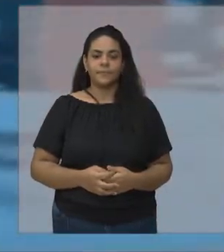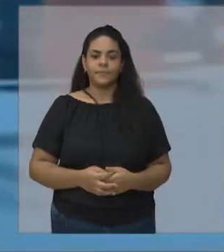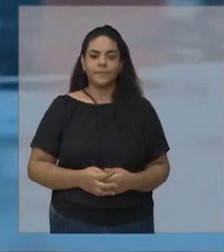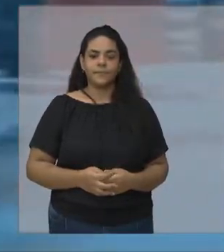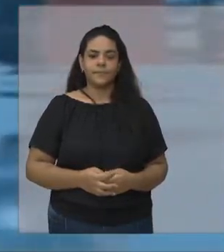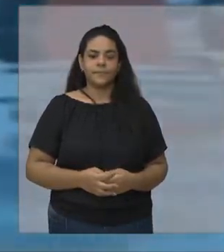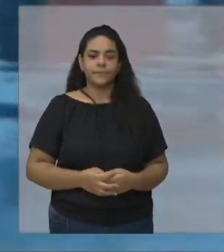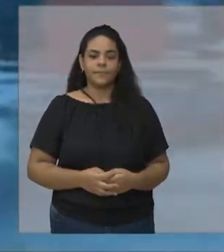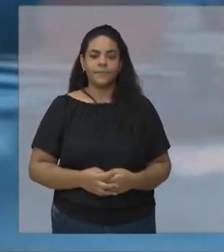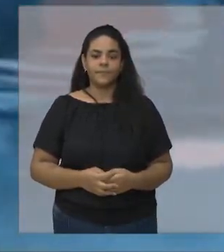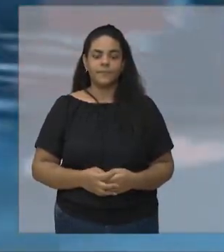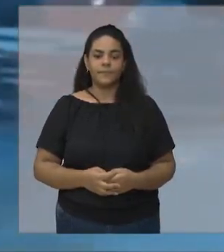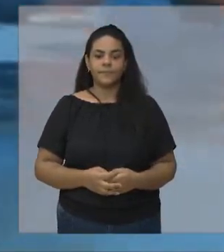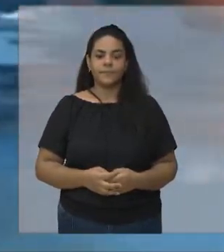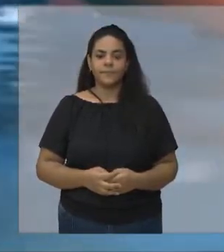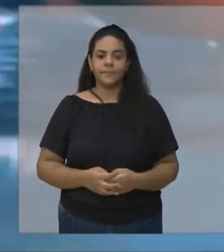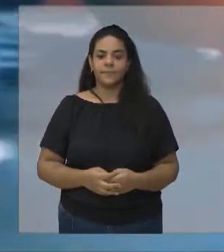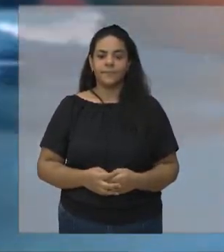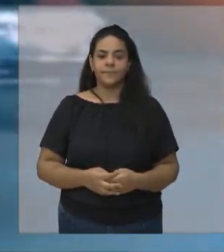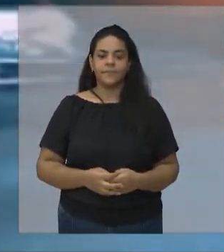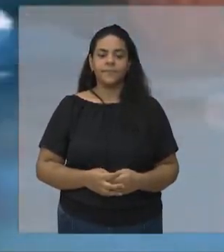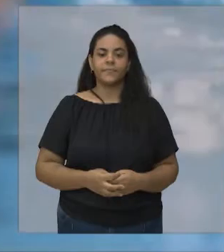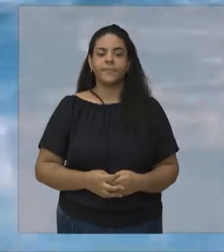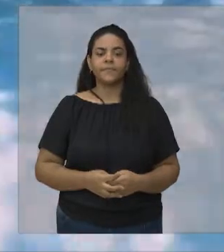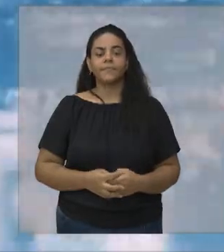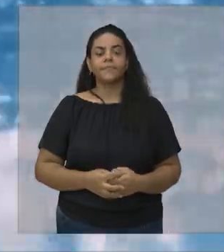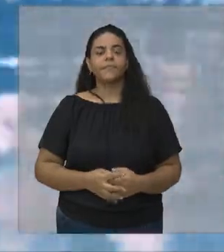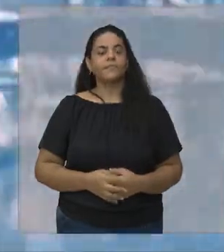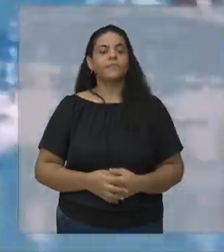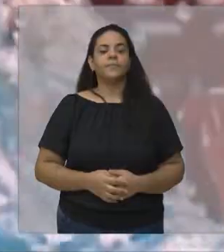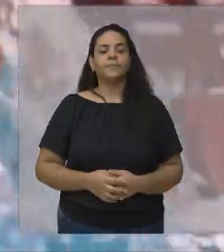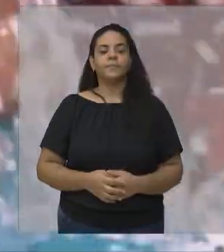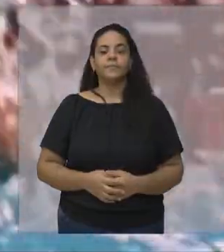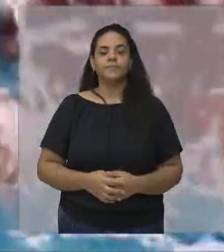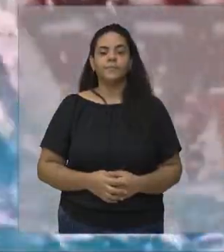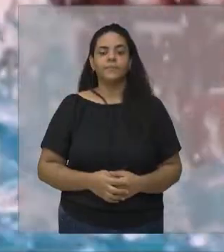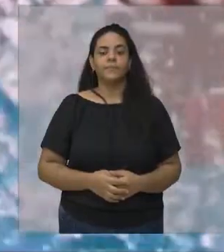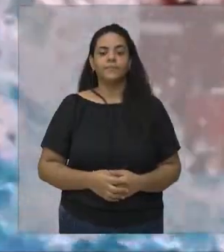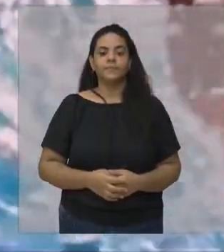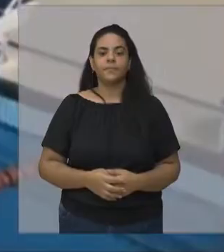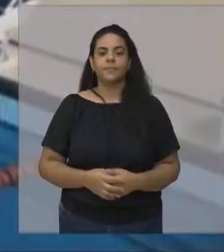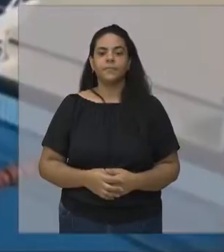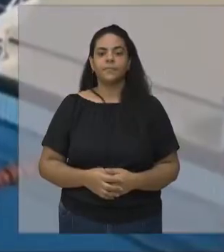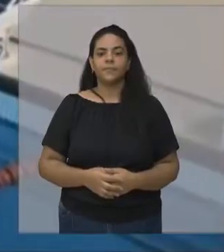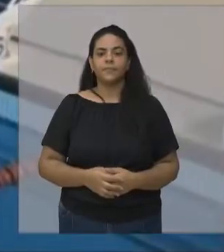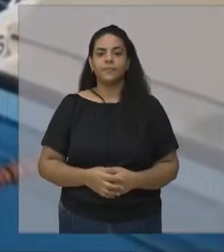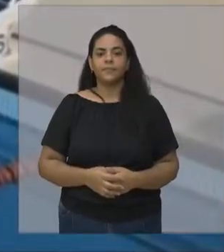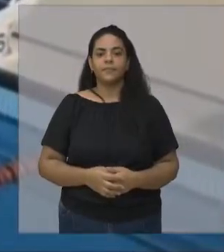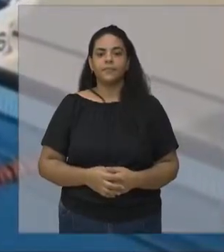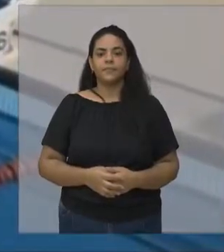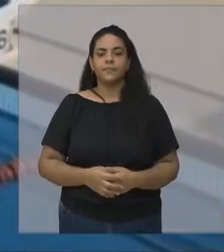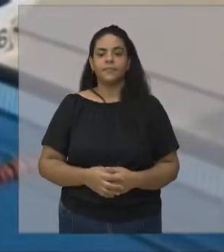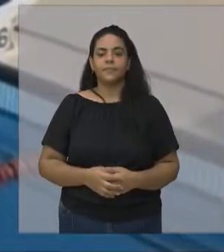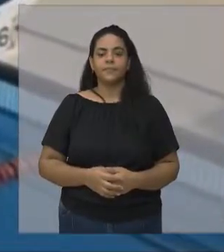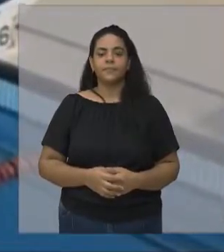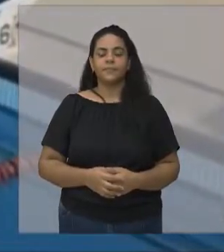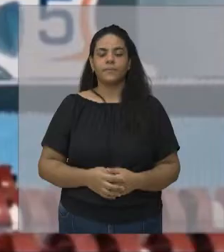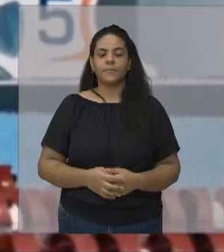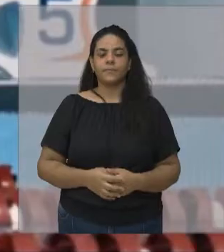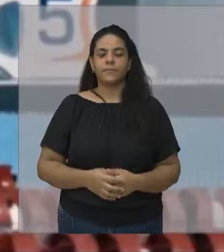E sai de tua tenda Oh, filho meu Oh,